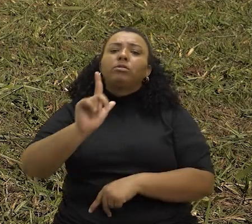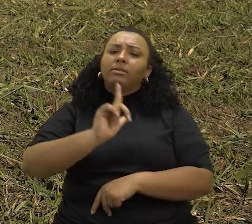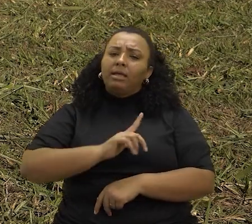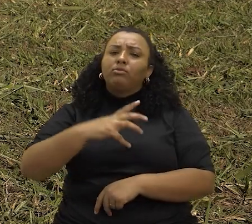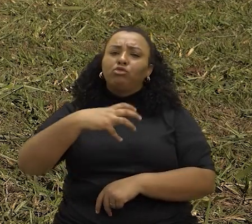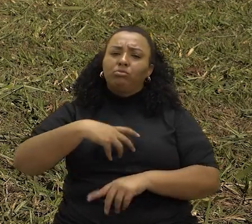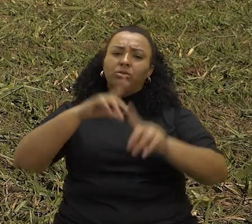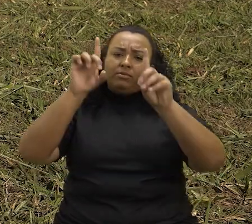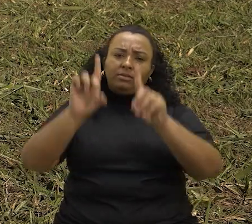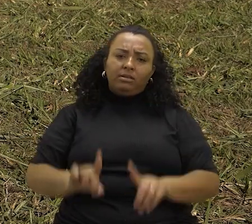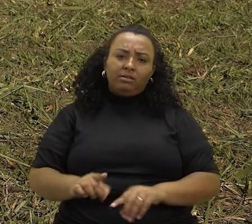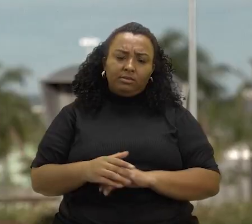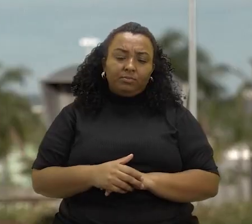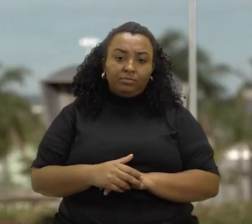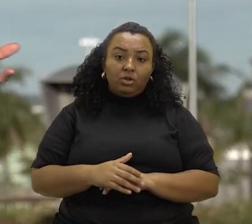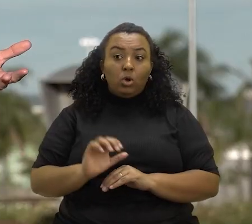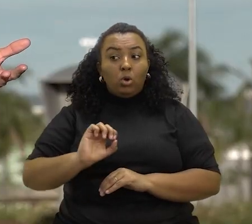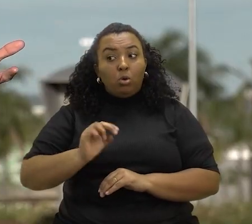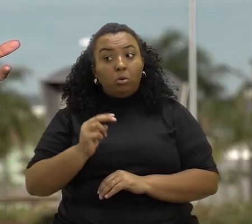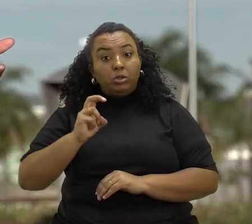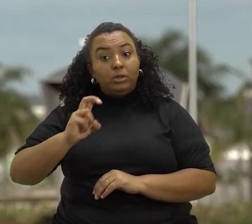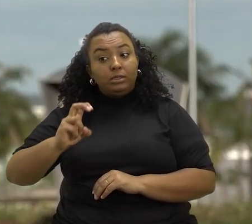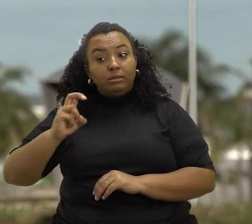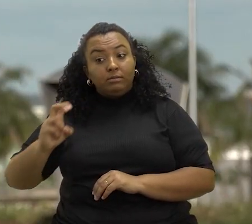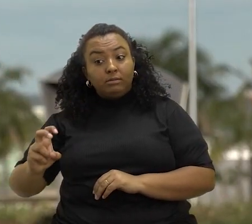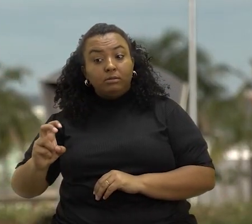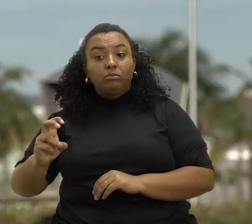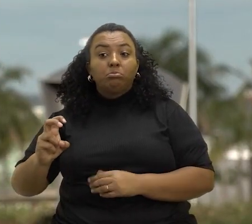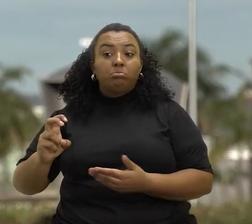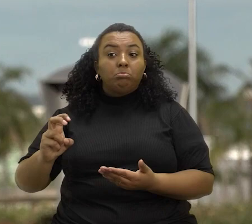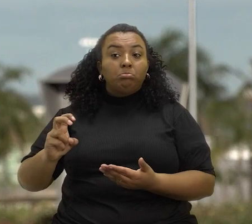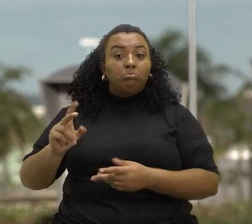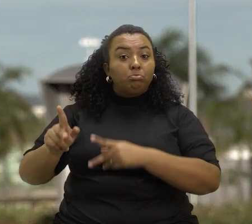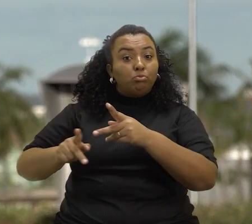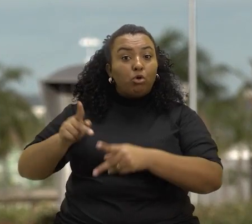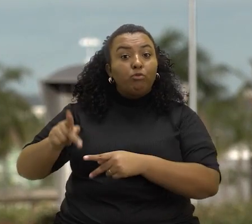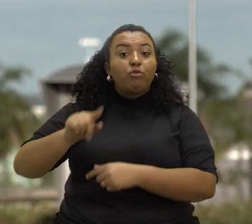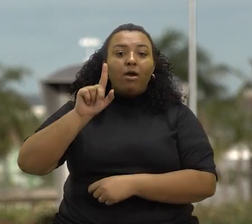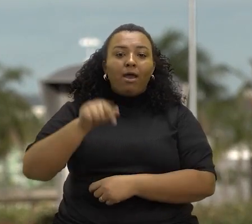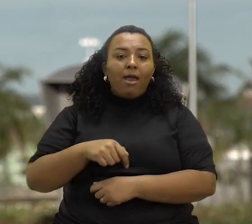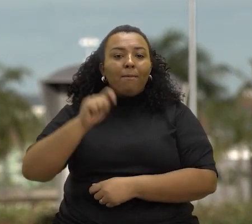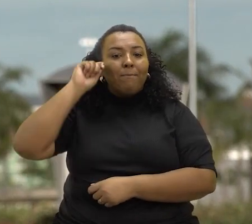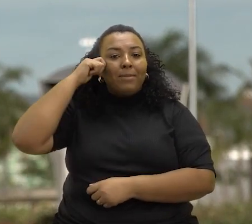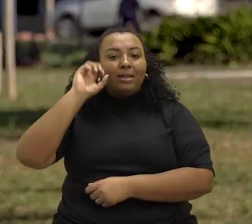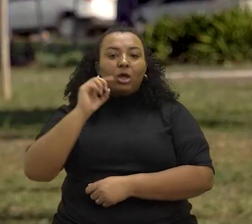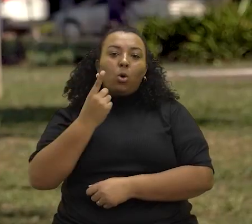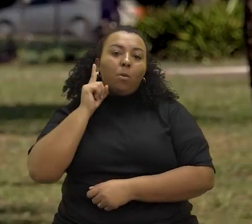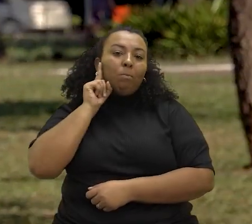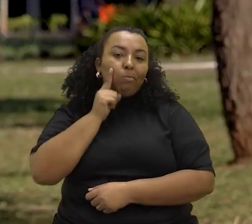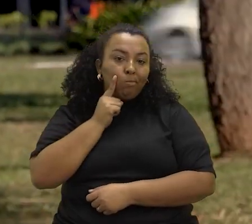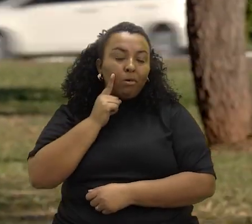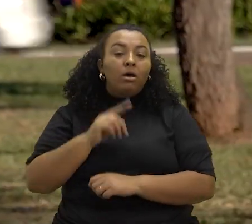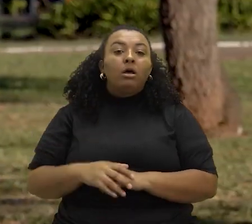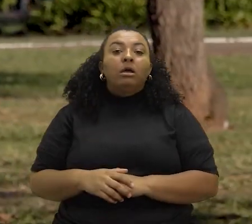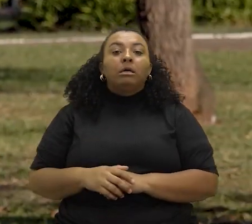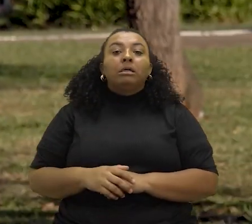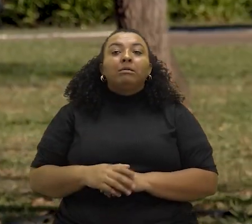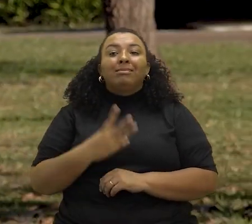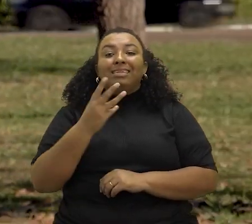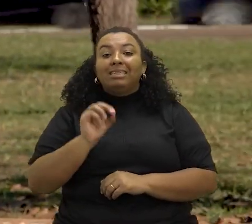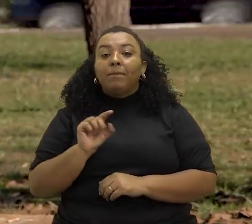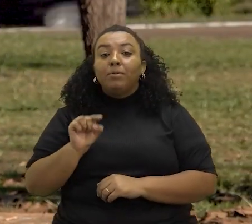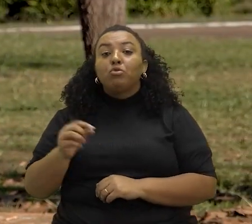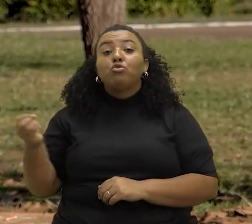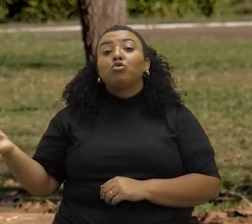tem algum tipo de deficiência? Em que 55% da população é preta ou parda? Em que aproximadamente 30